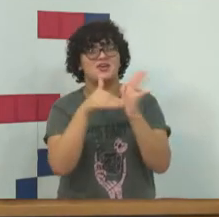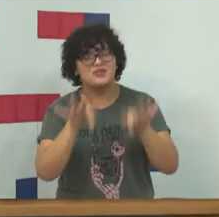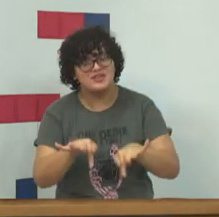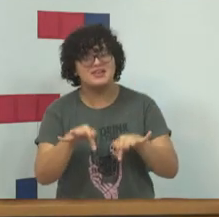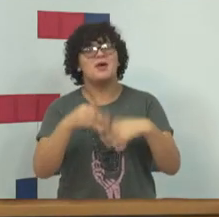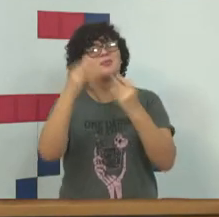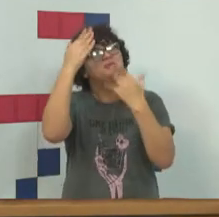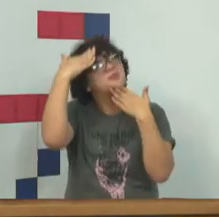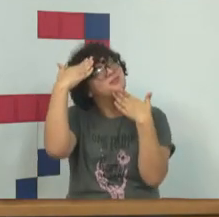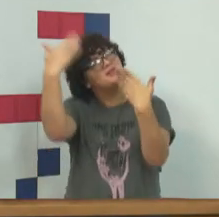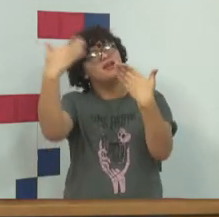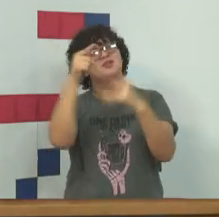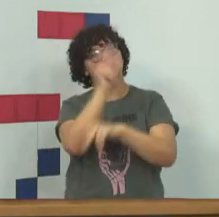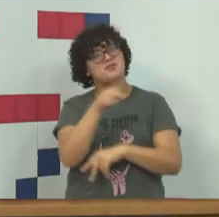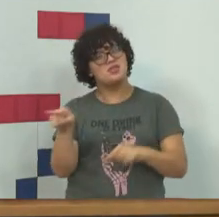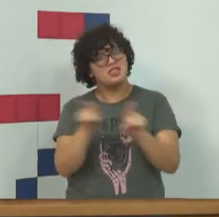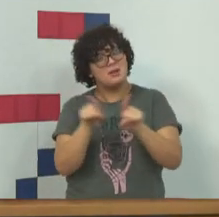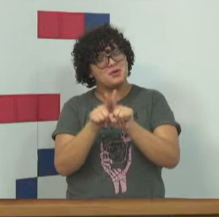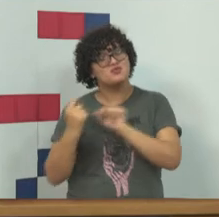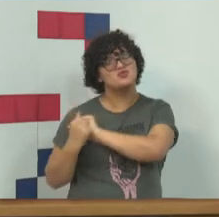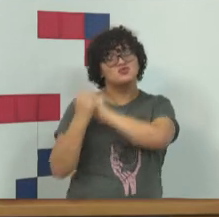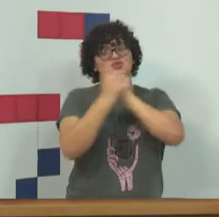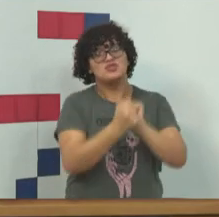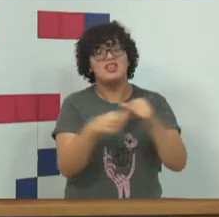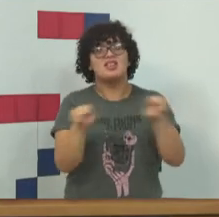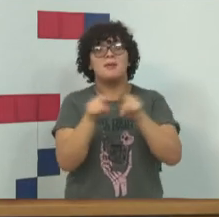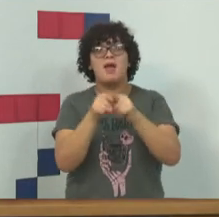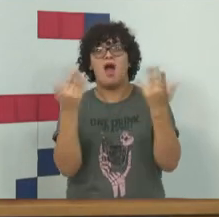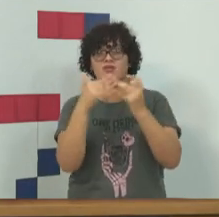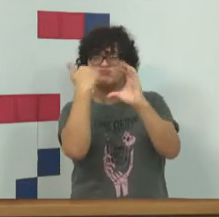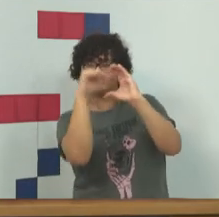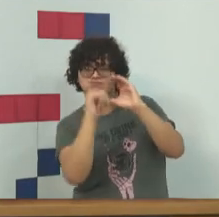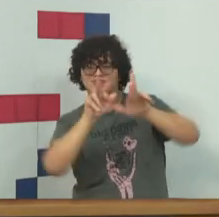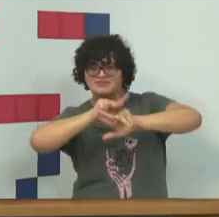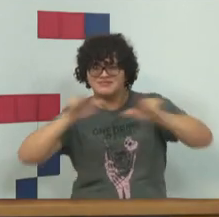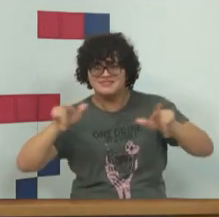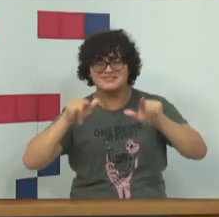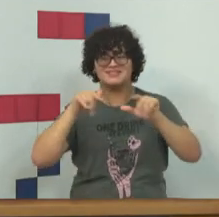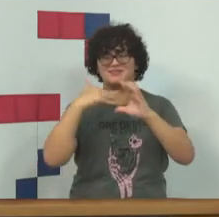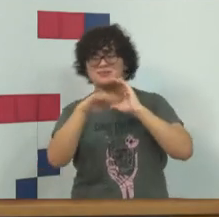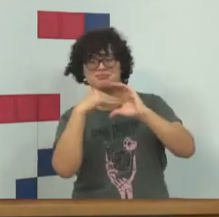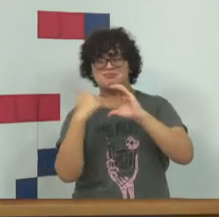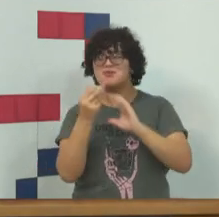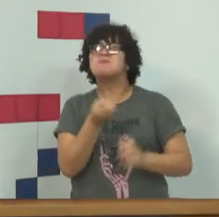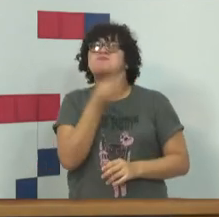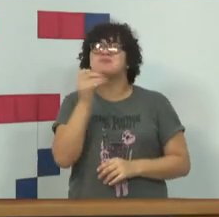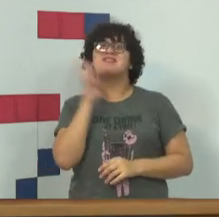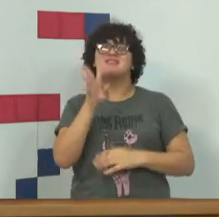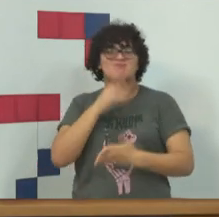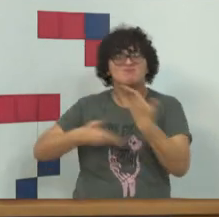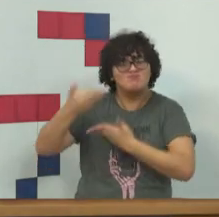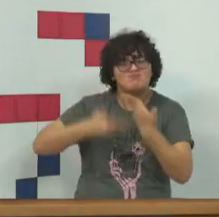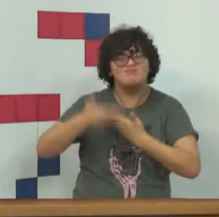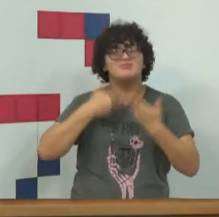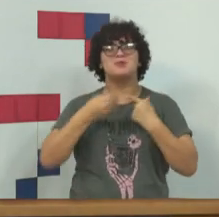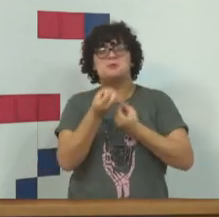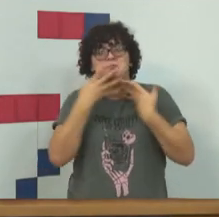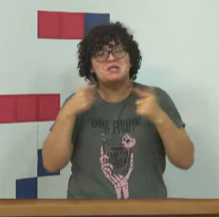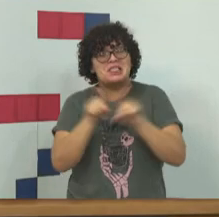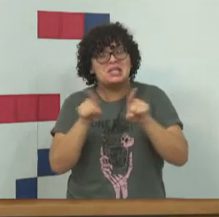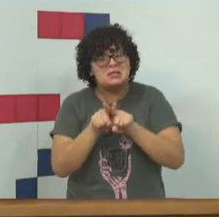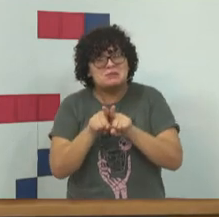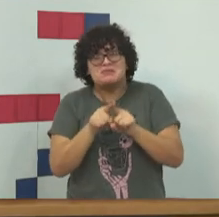obrigado. A todos os professores que também acompanharam, inclusive mandaram questões, foi muito importante, muitas questões, muitas